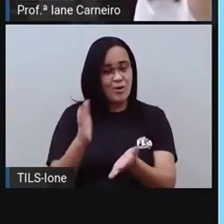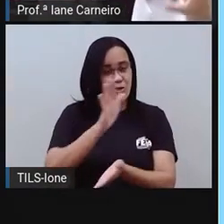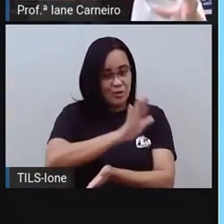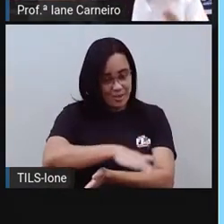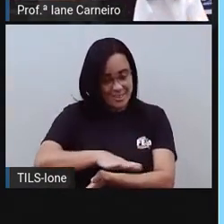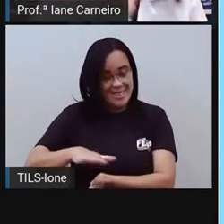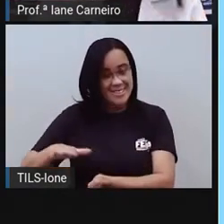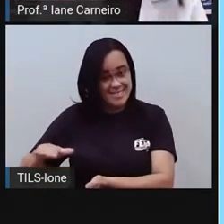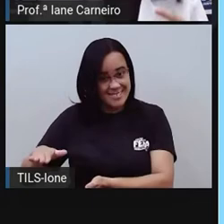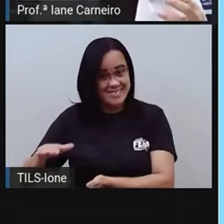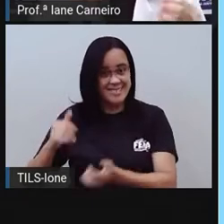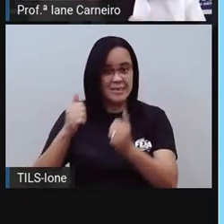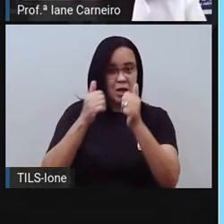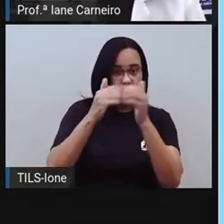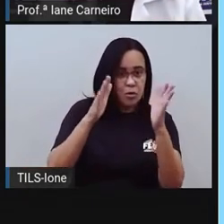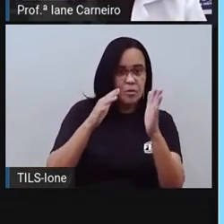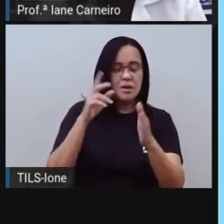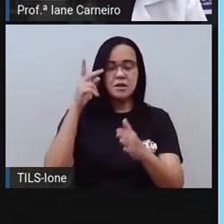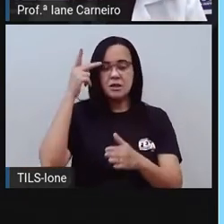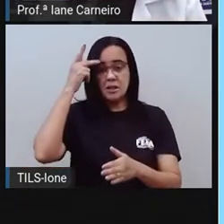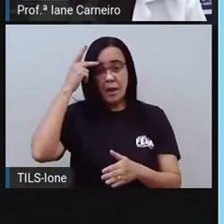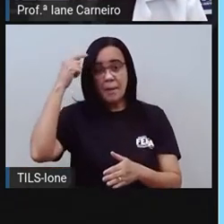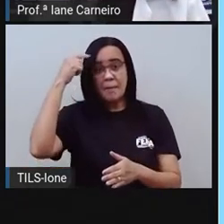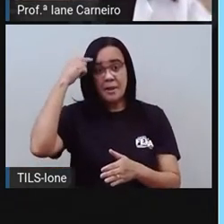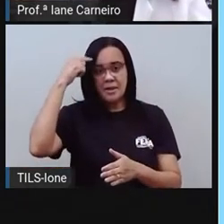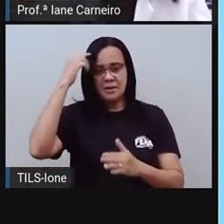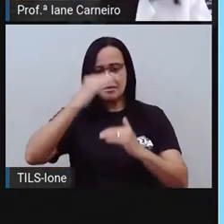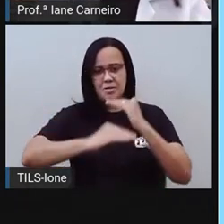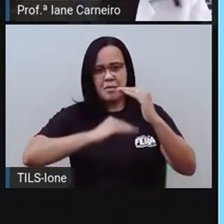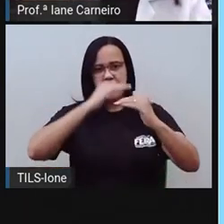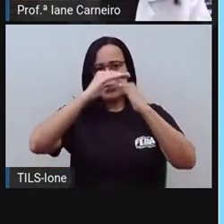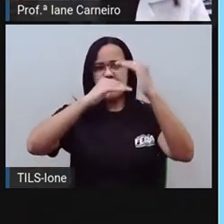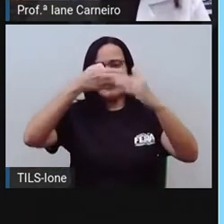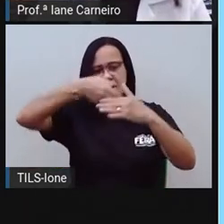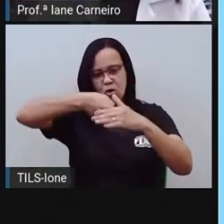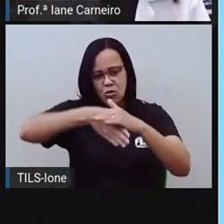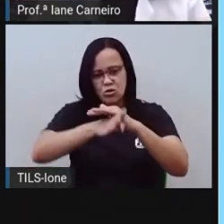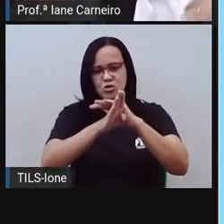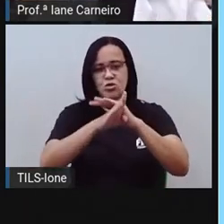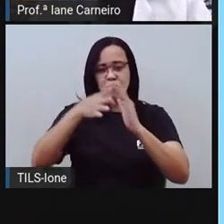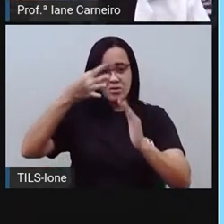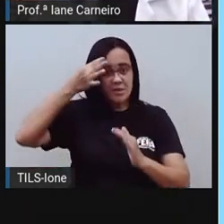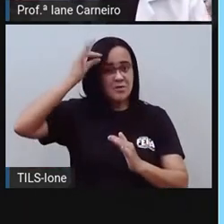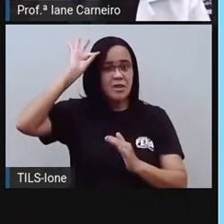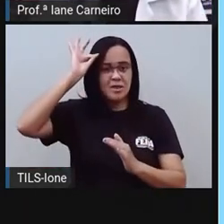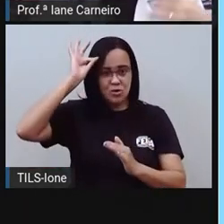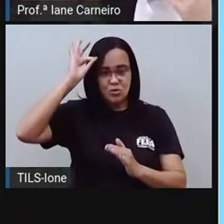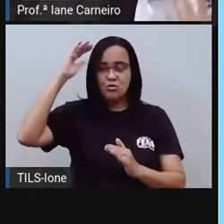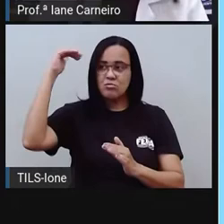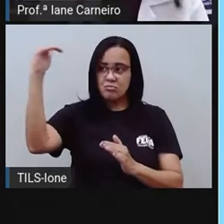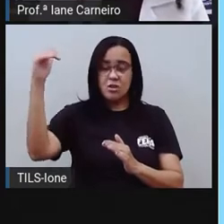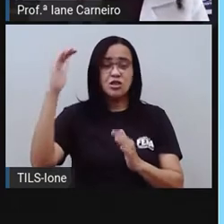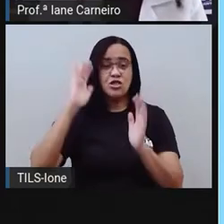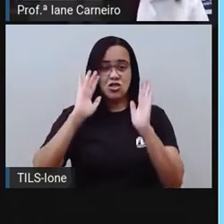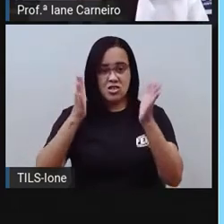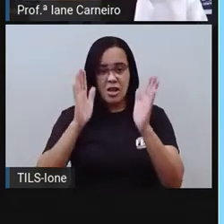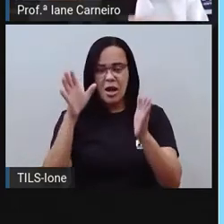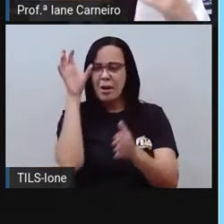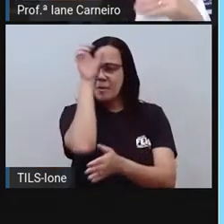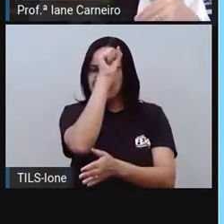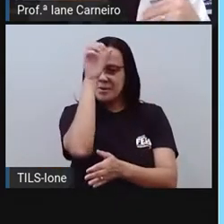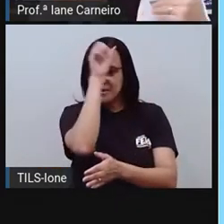a pensar, a construir esses hábitos, para quando você for adulto, né, você for grandinho, você já aprender,